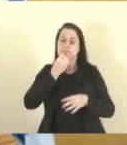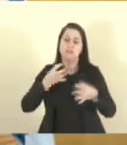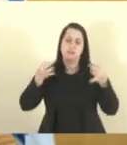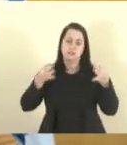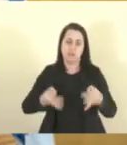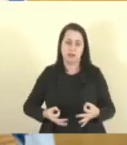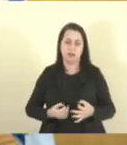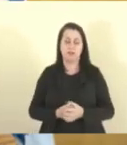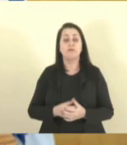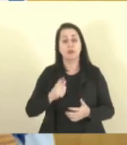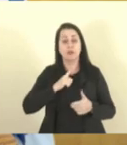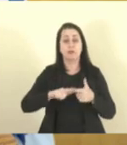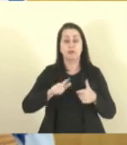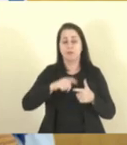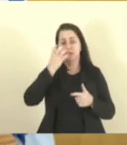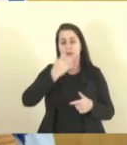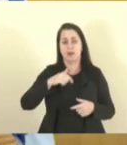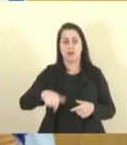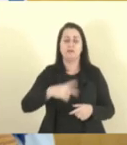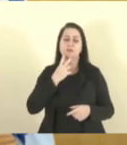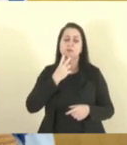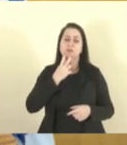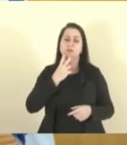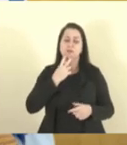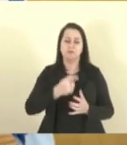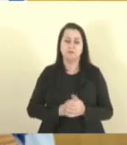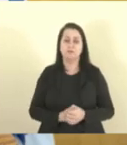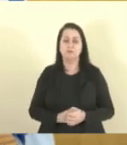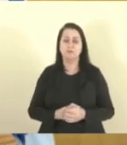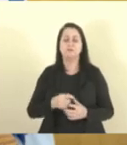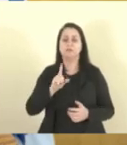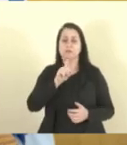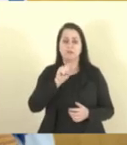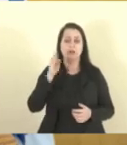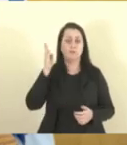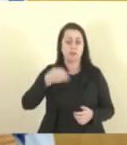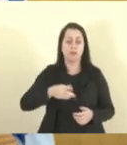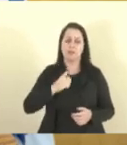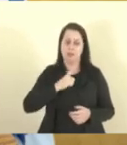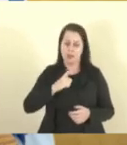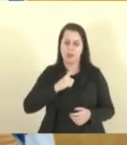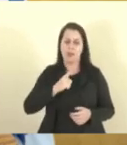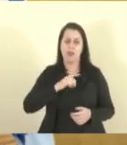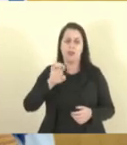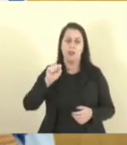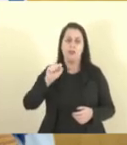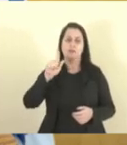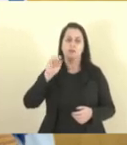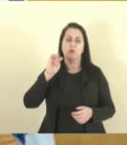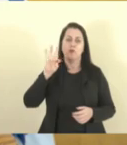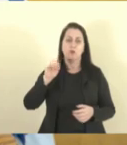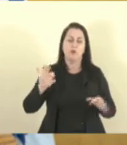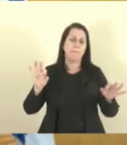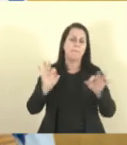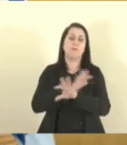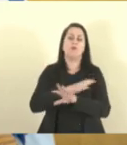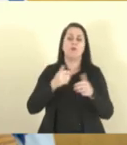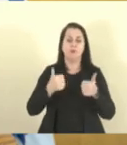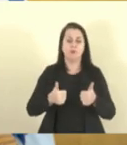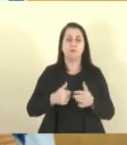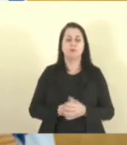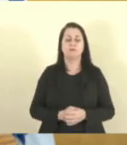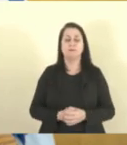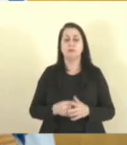um problema sério aqui em Vitória, nós temos praticamente 100% de rede de esgoto já pronta e instalada na cidade,